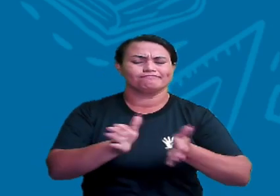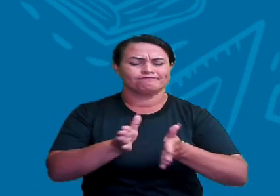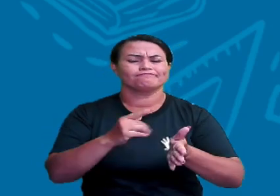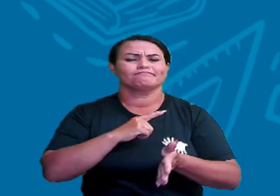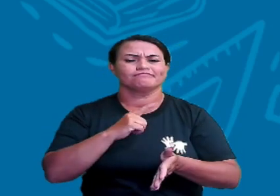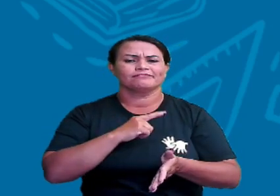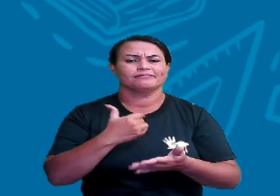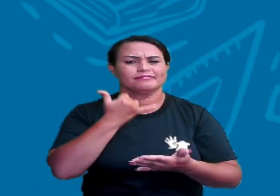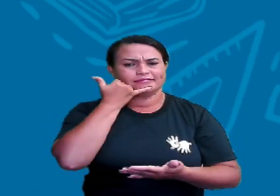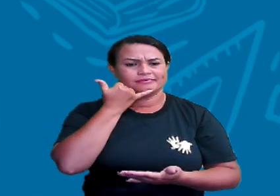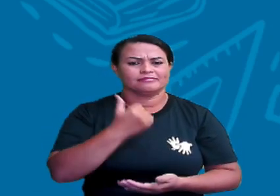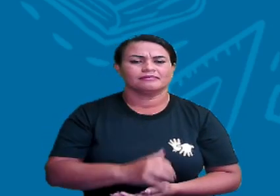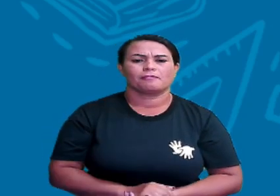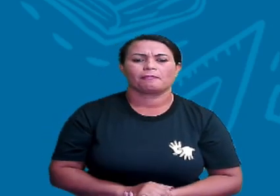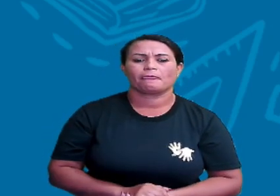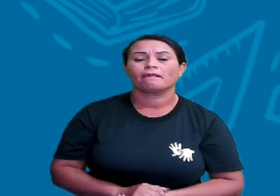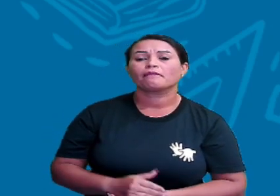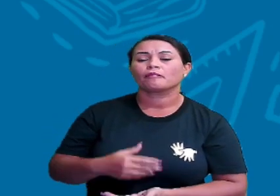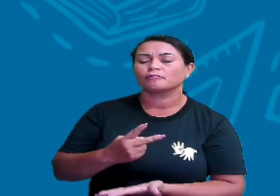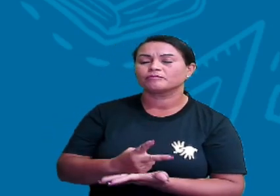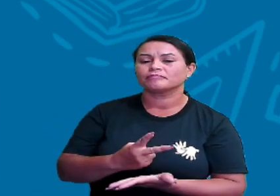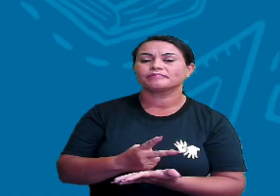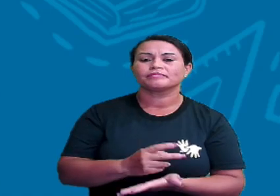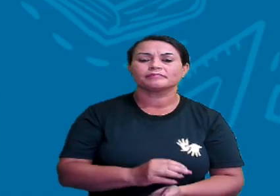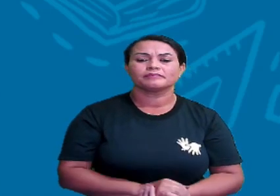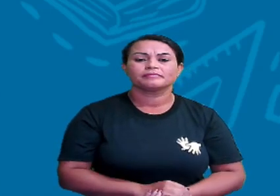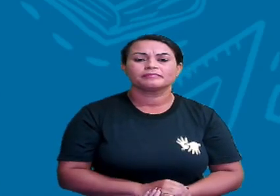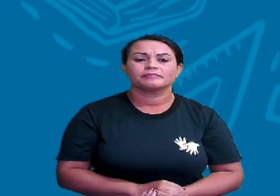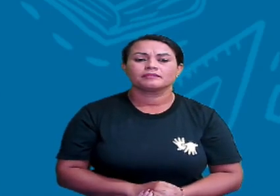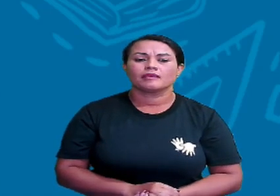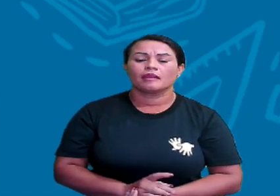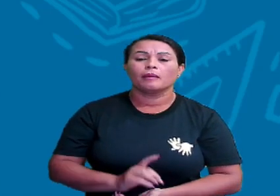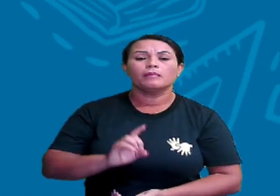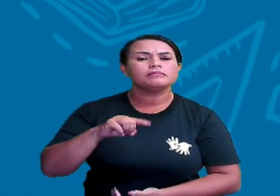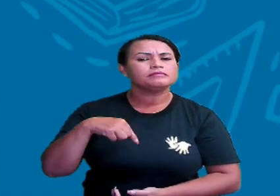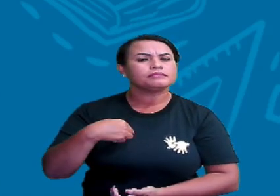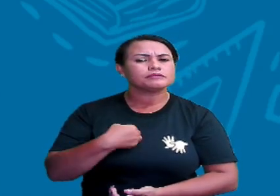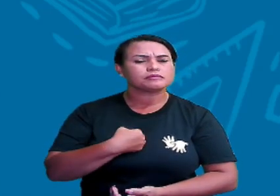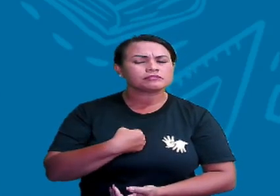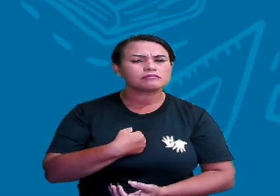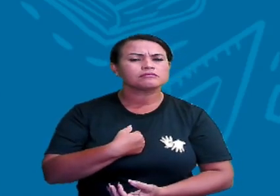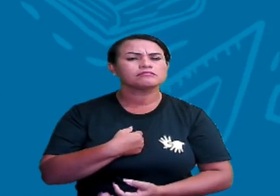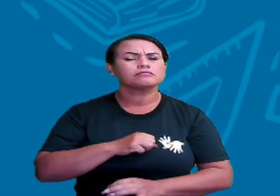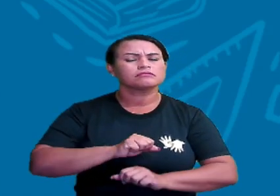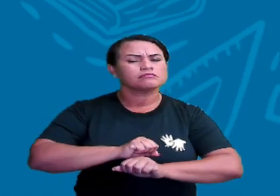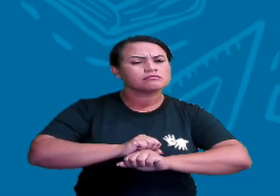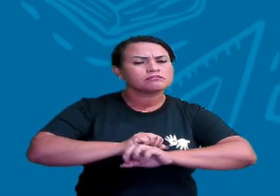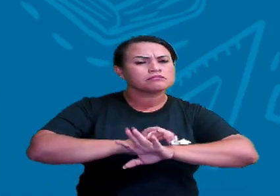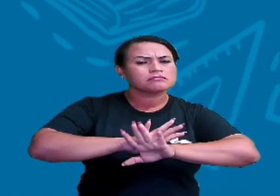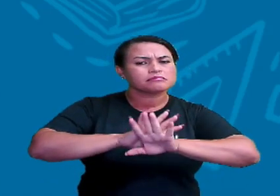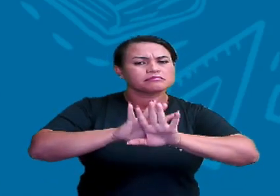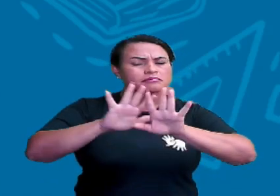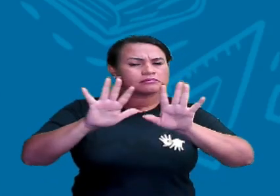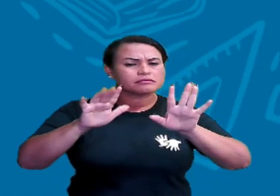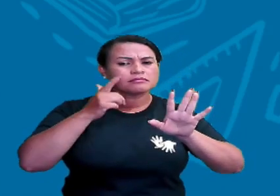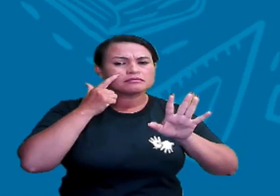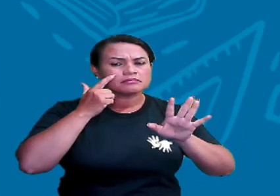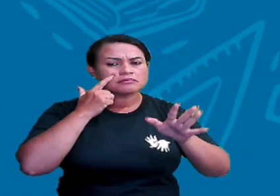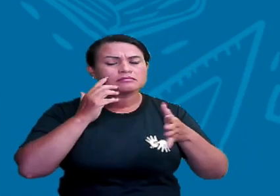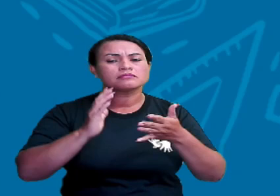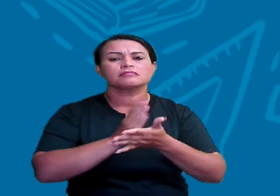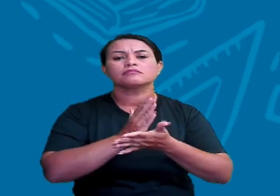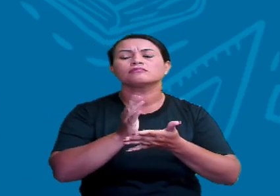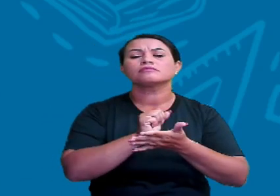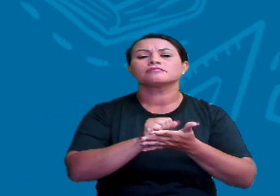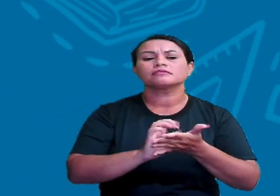celular. Vamos continuar aqui. Para a gente deixar tudo bem claro, vamos ver algumas